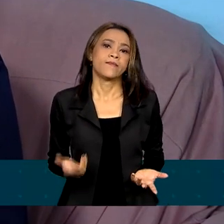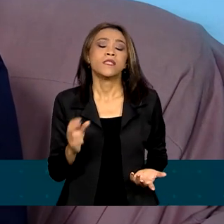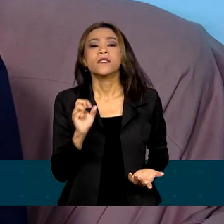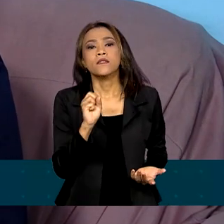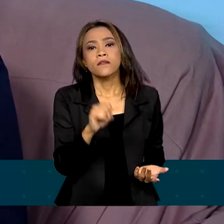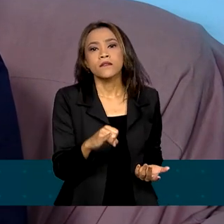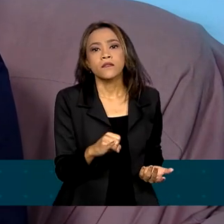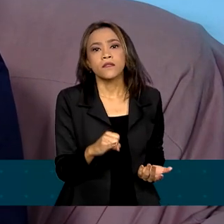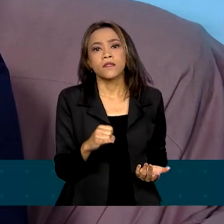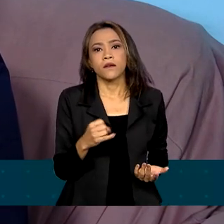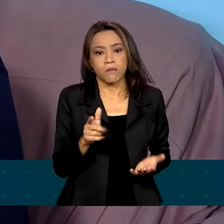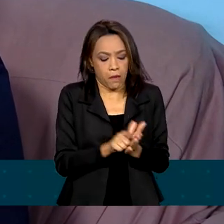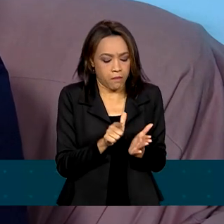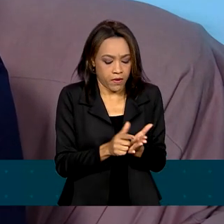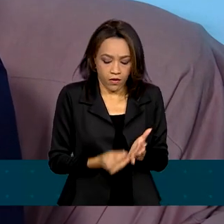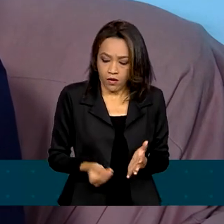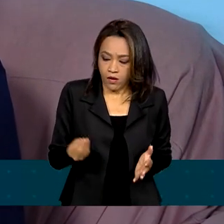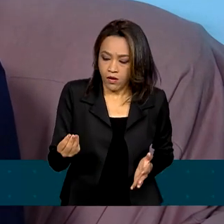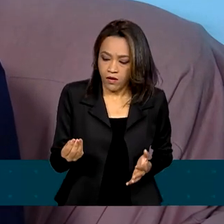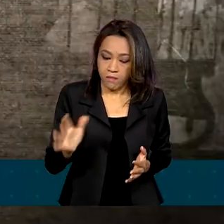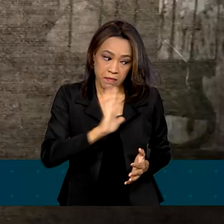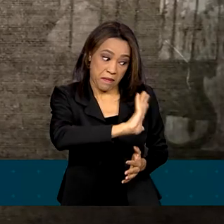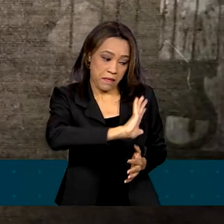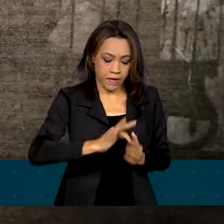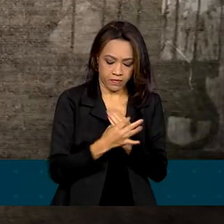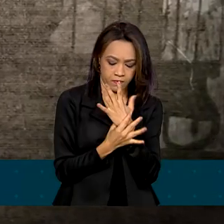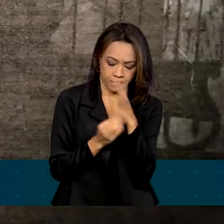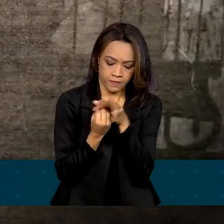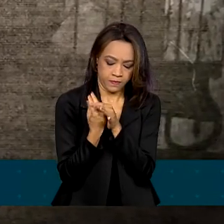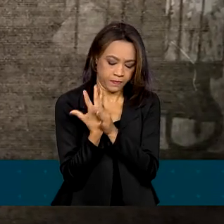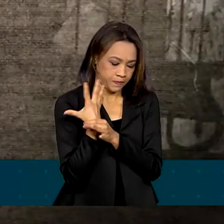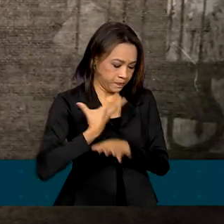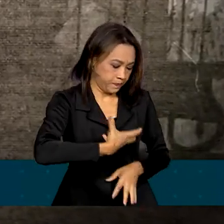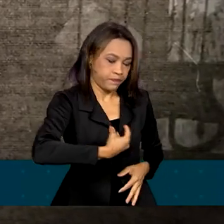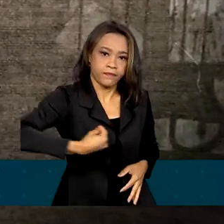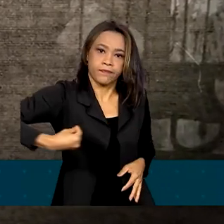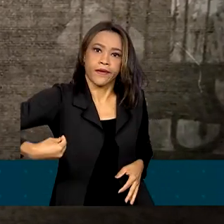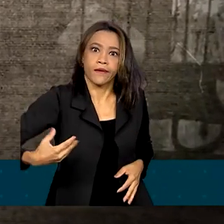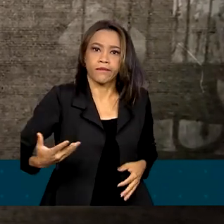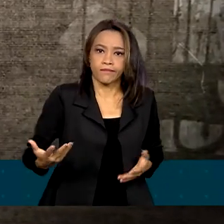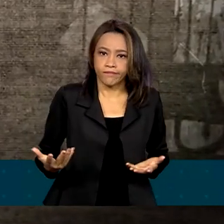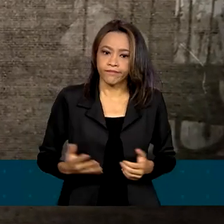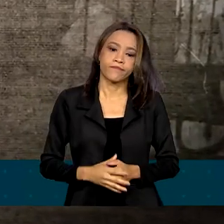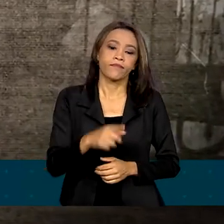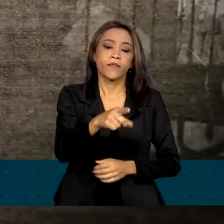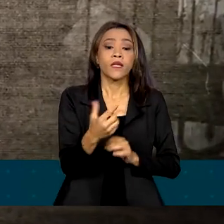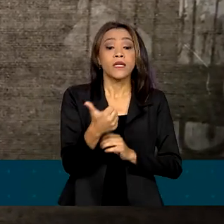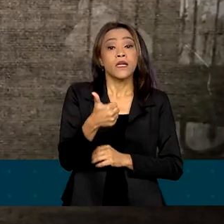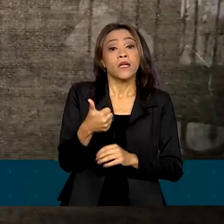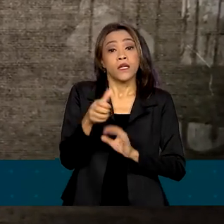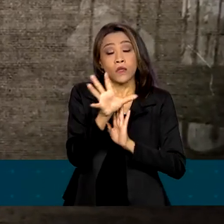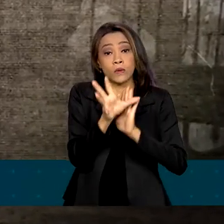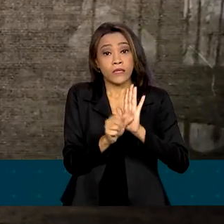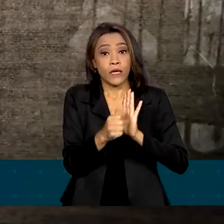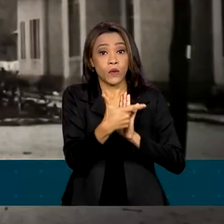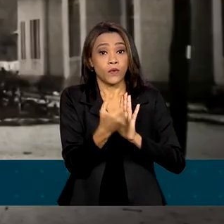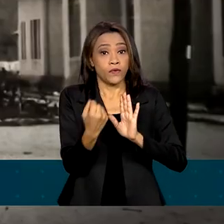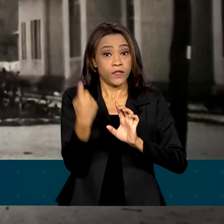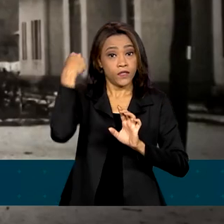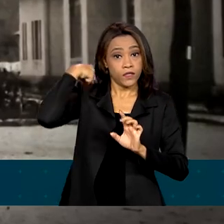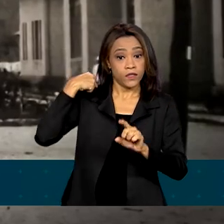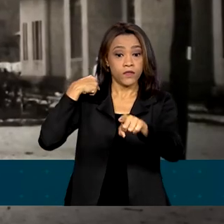fosse dar algum papel, colocava a luva. A partir da década de 20 do século passado, foram construídos asilos